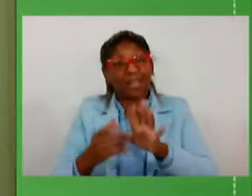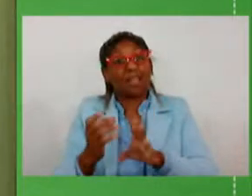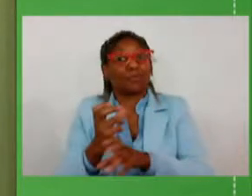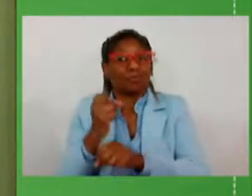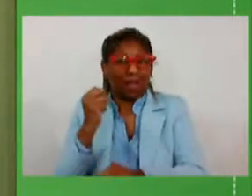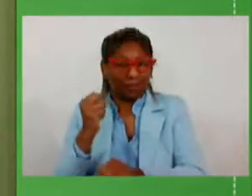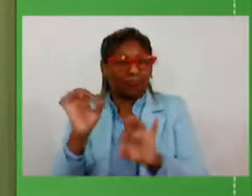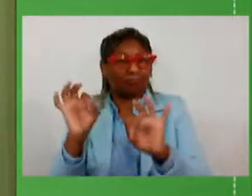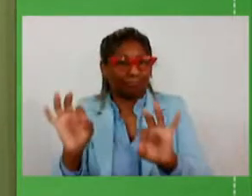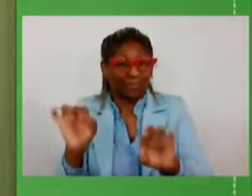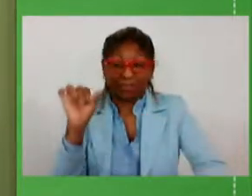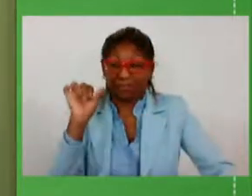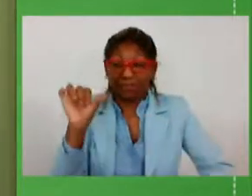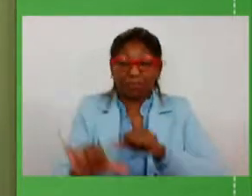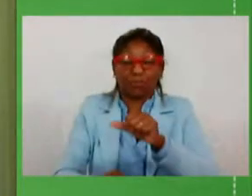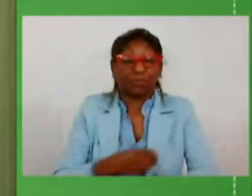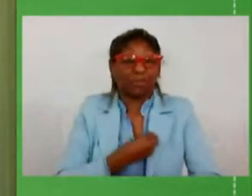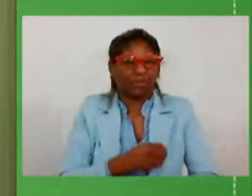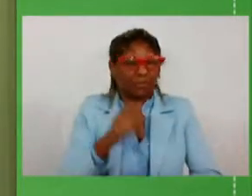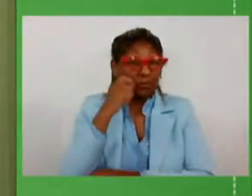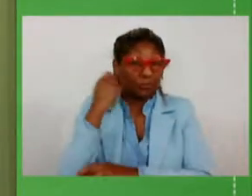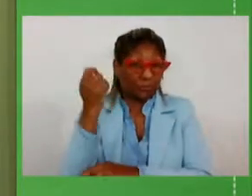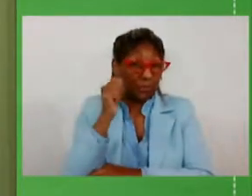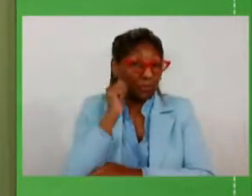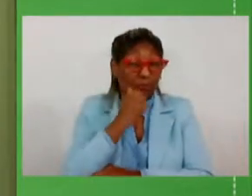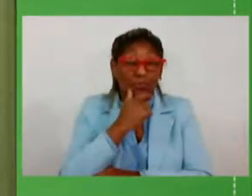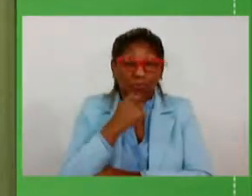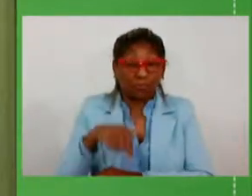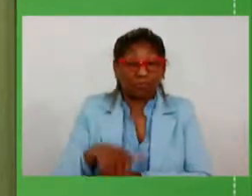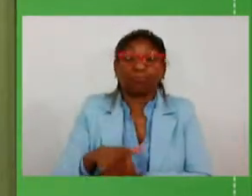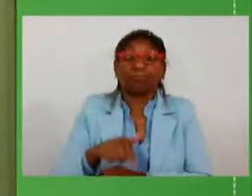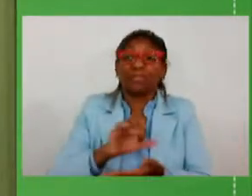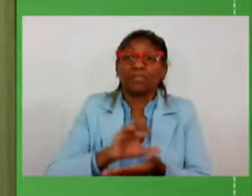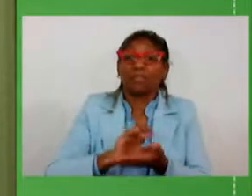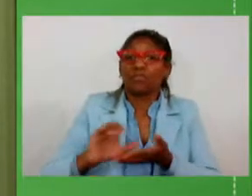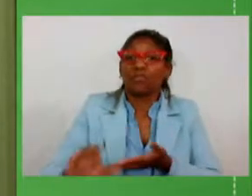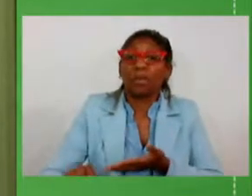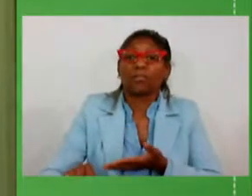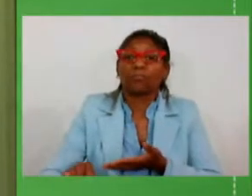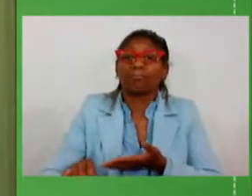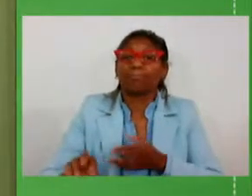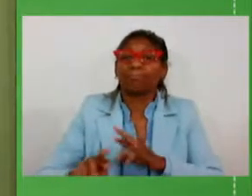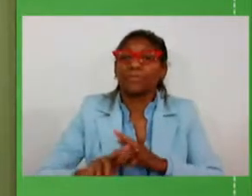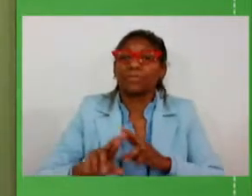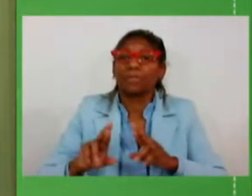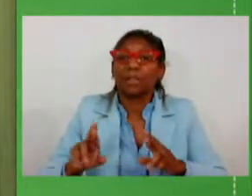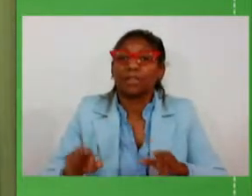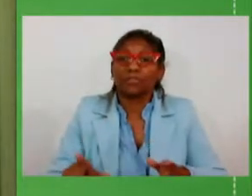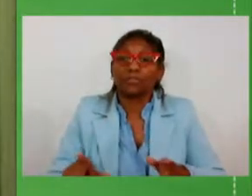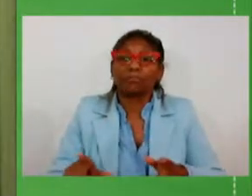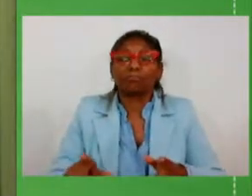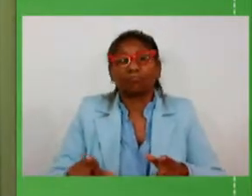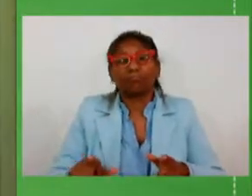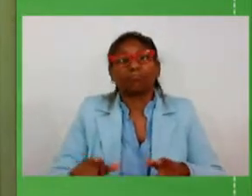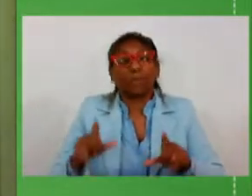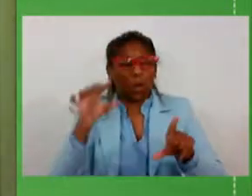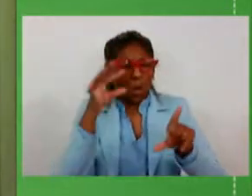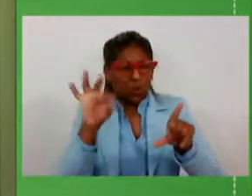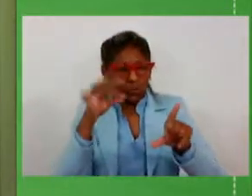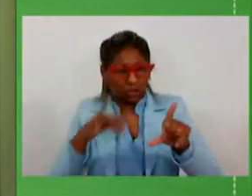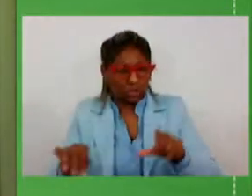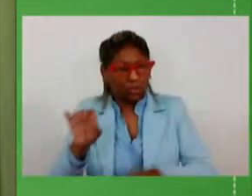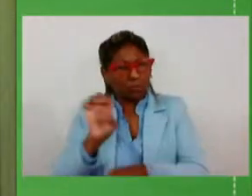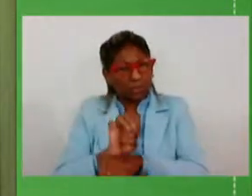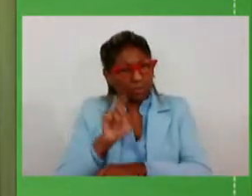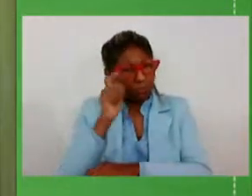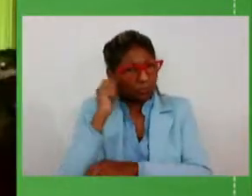vão mudar a vida dos gaúchos e das gaúchas como é o caso do investimento sem precedentes em infraestrutura e logística no estado do Rio Grande do Sul